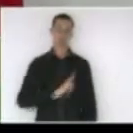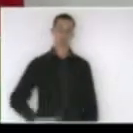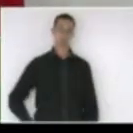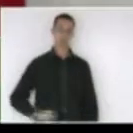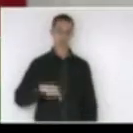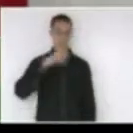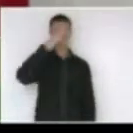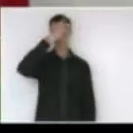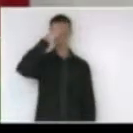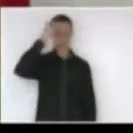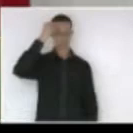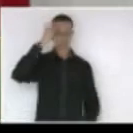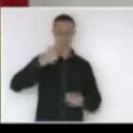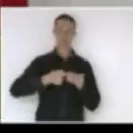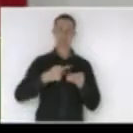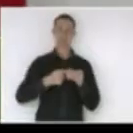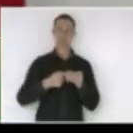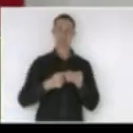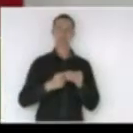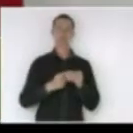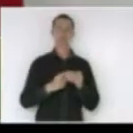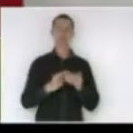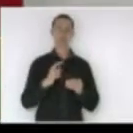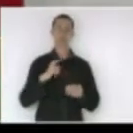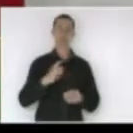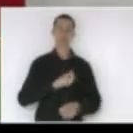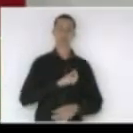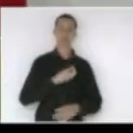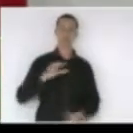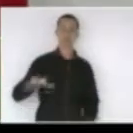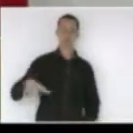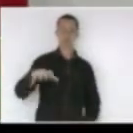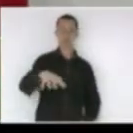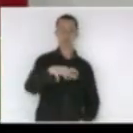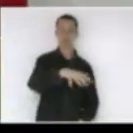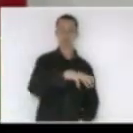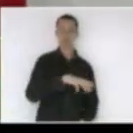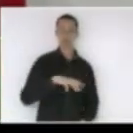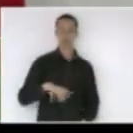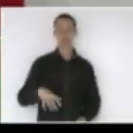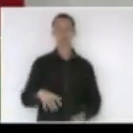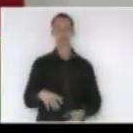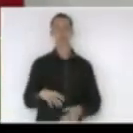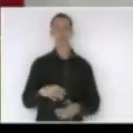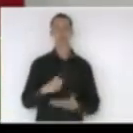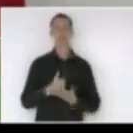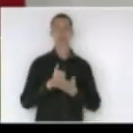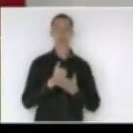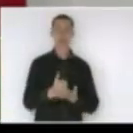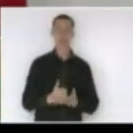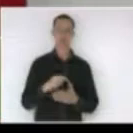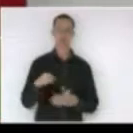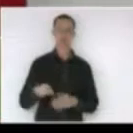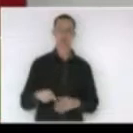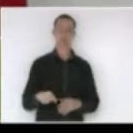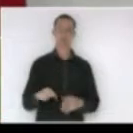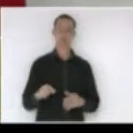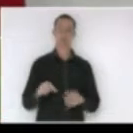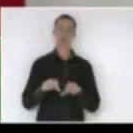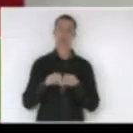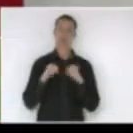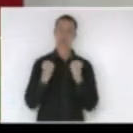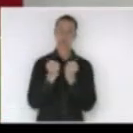através das entidades que contribuíram enormemente para que o evento ele